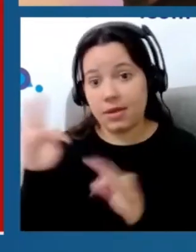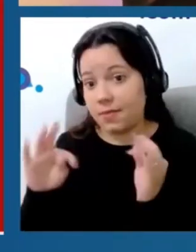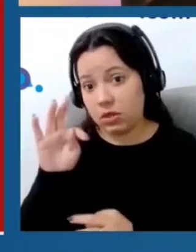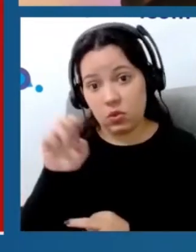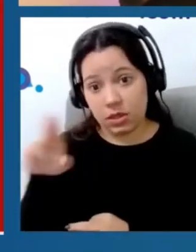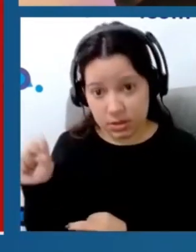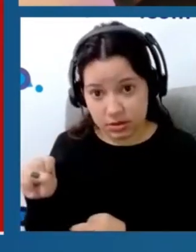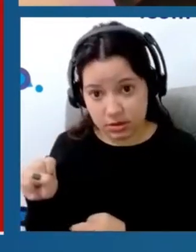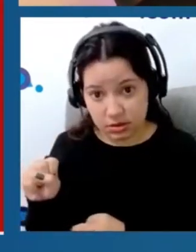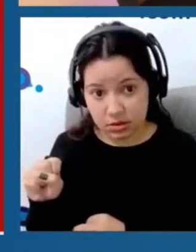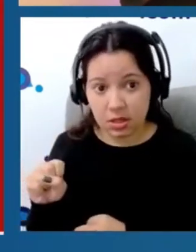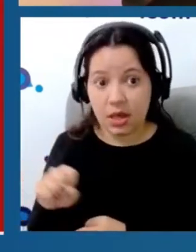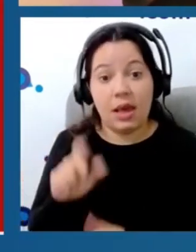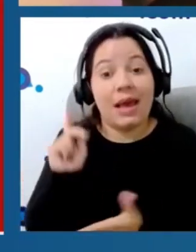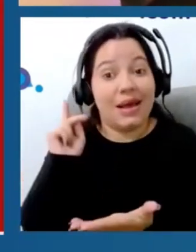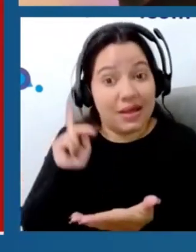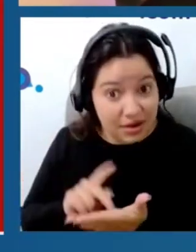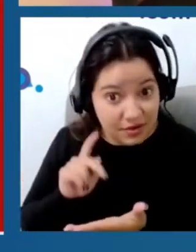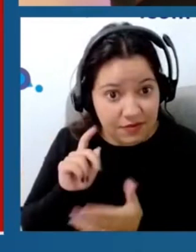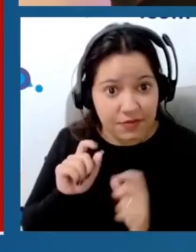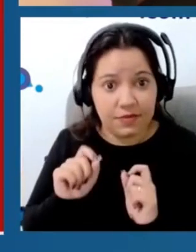na verdade, a gente traz algo